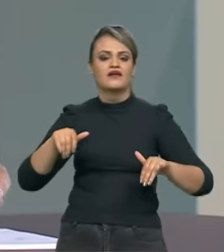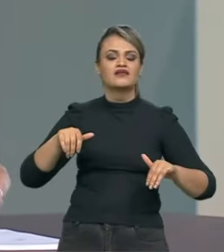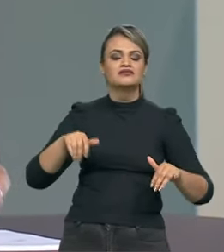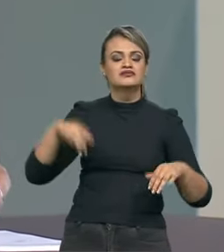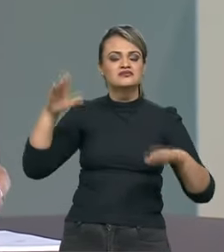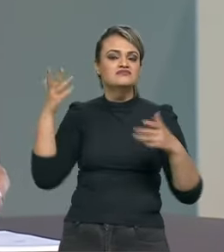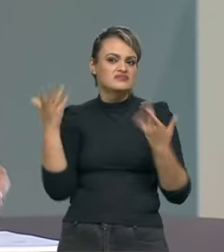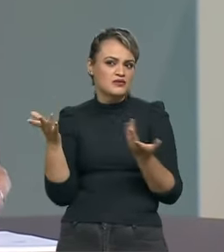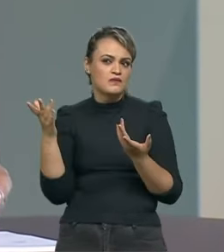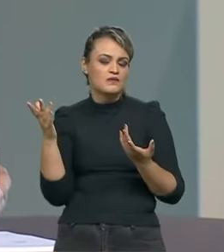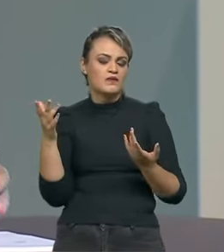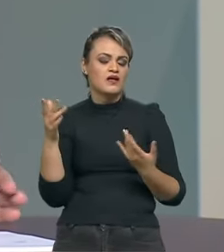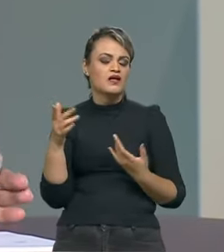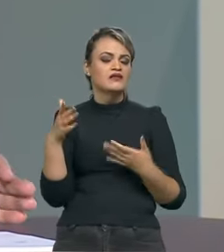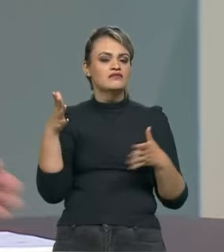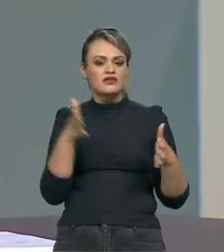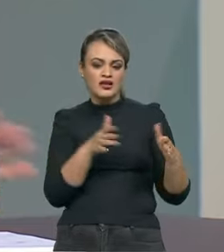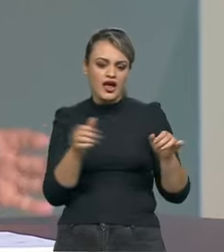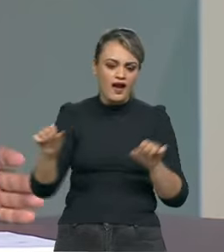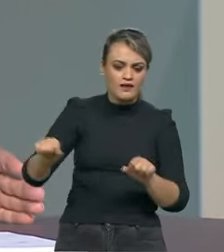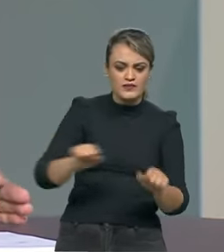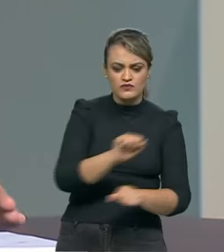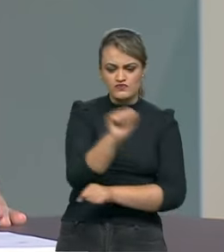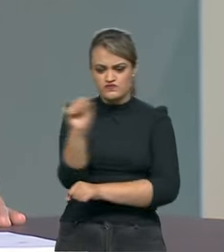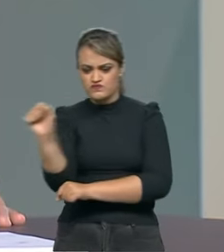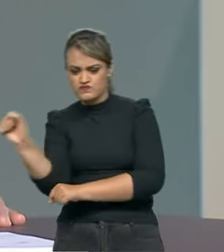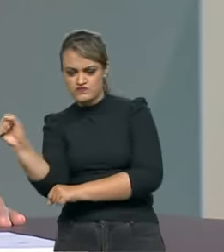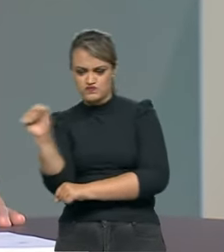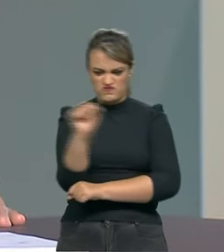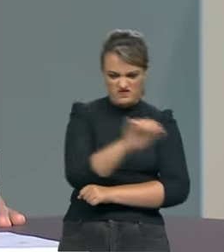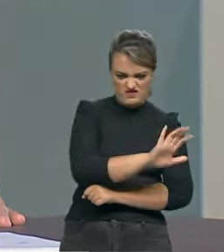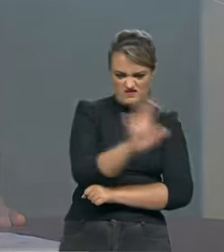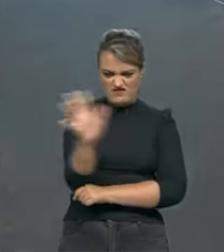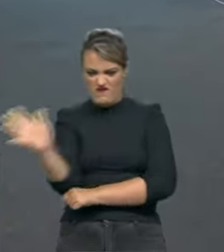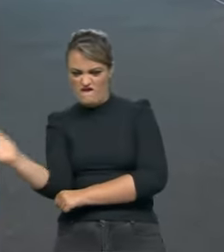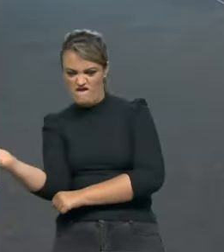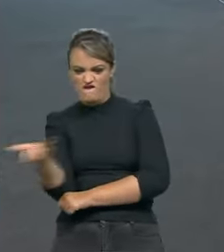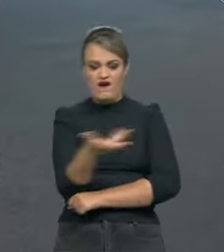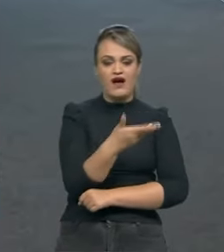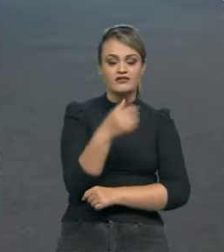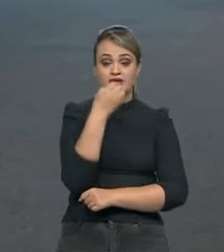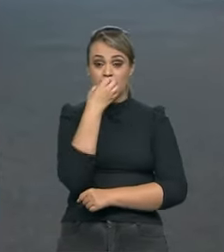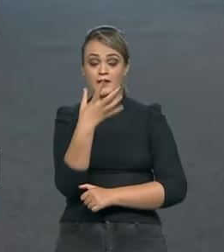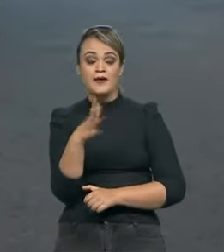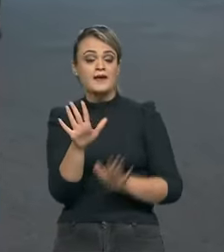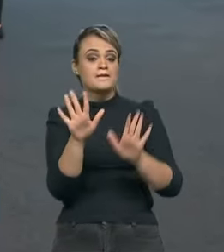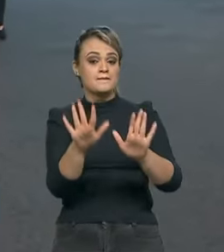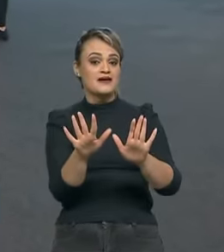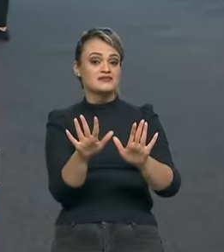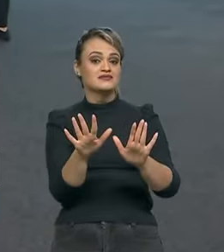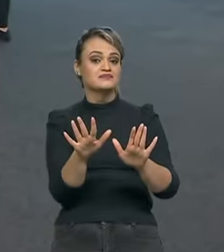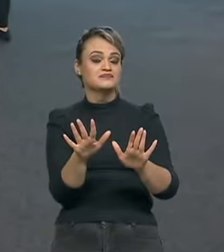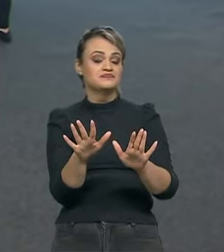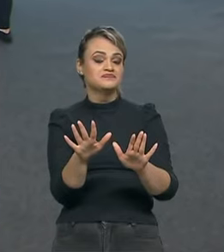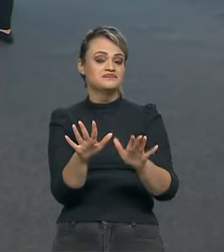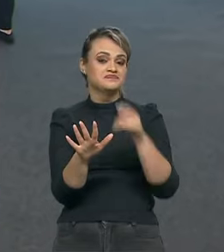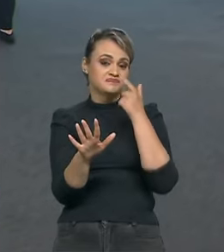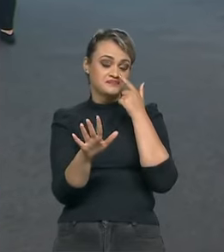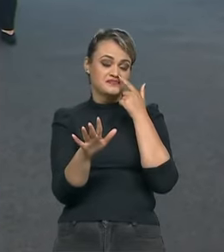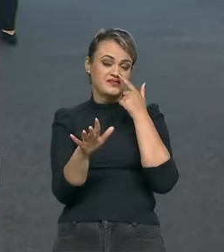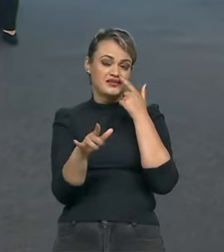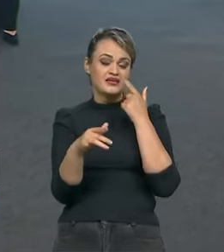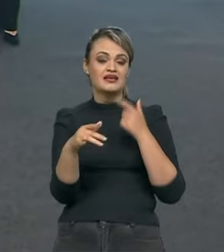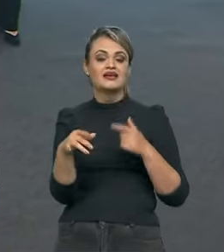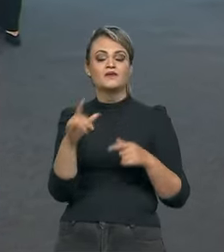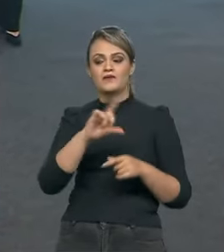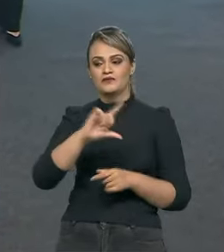a tecnicamente de ir guiando, eu estava tudo bem. O problema é que cada quatro